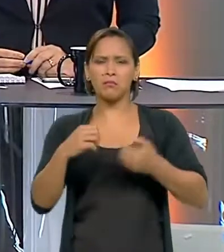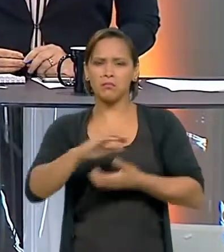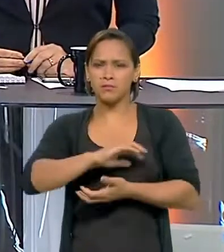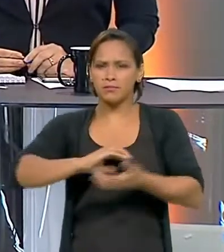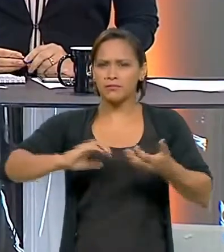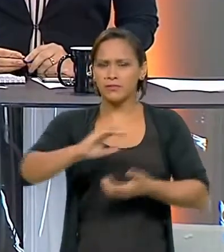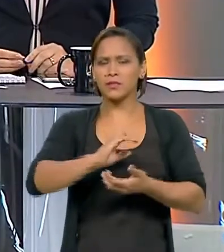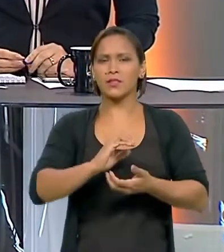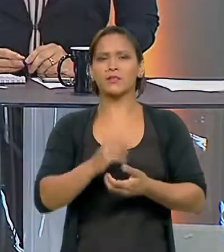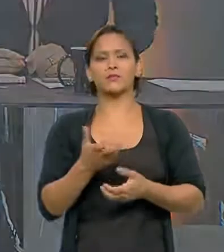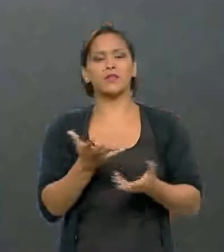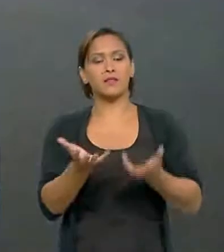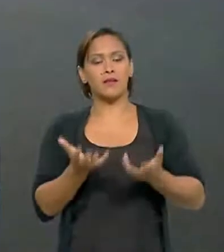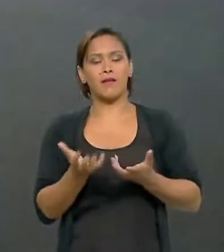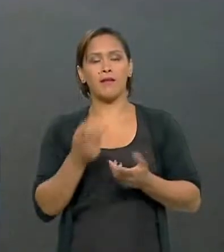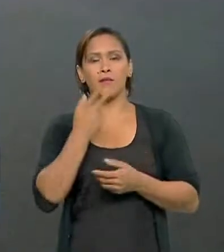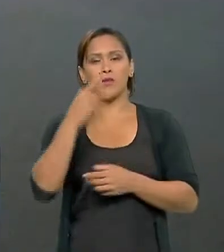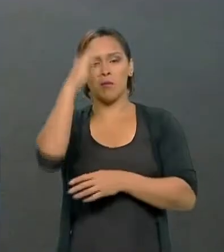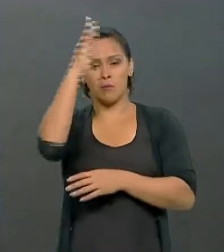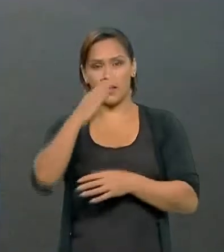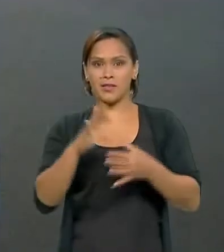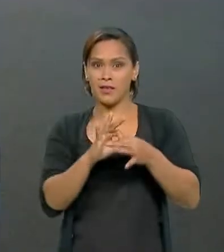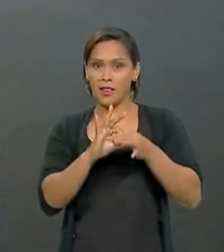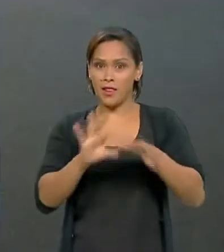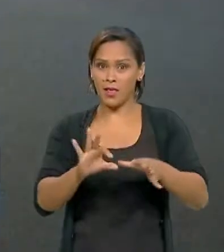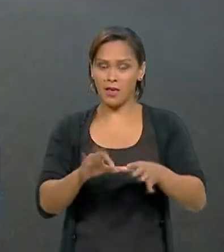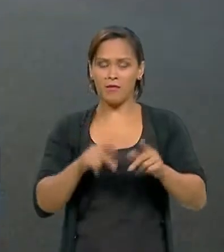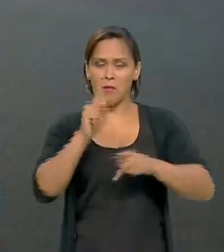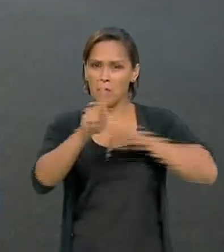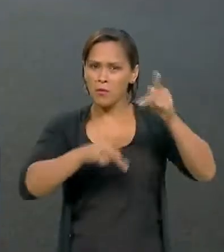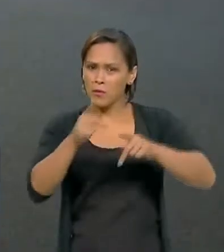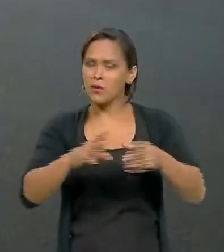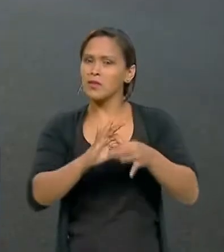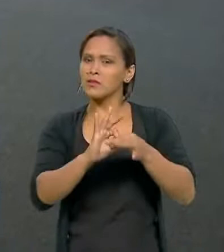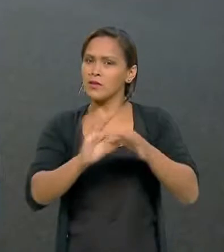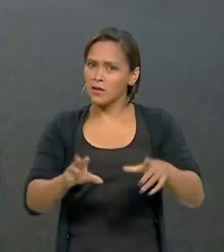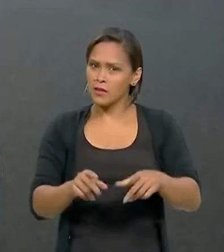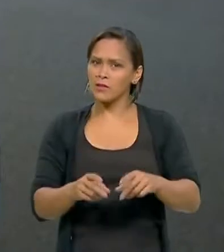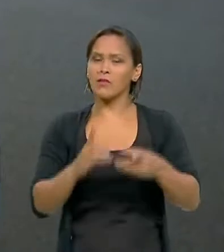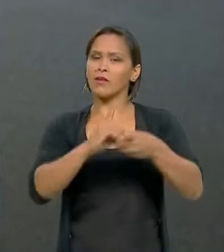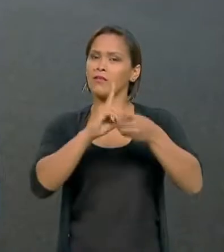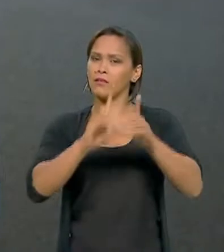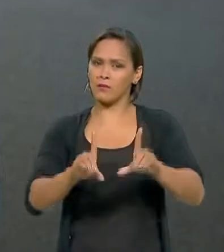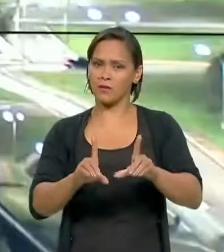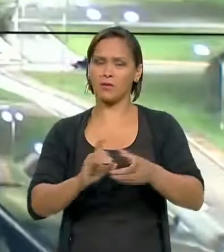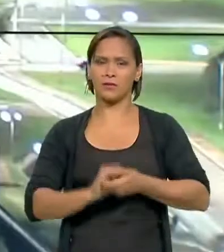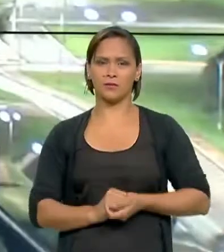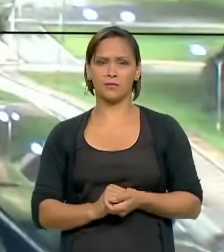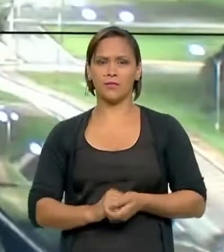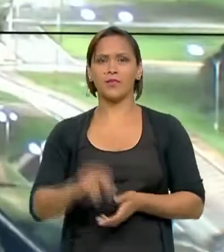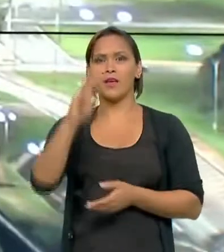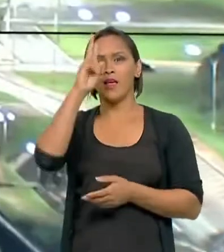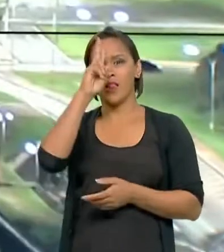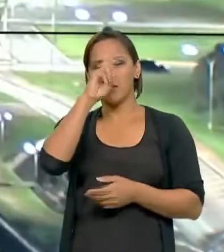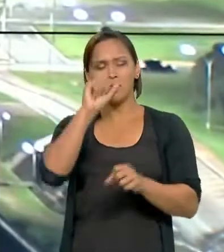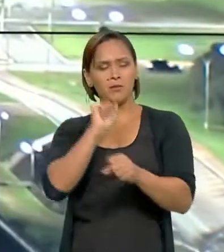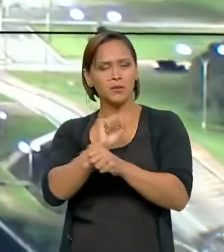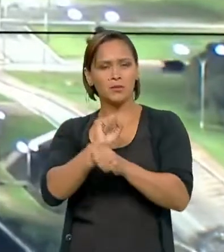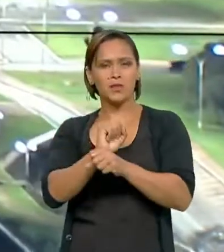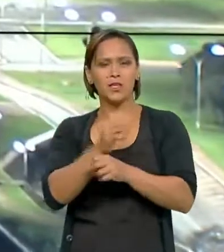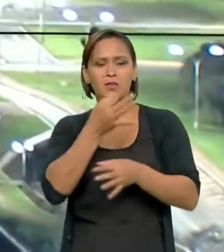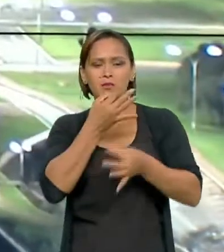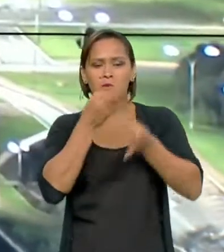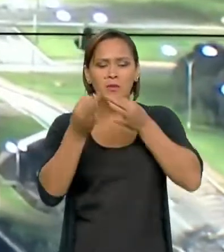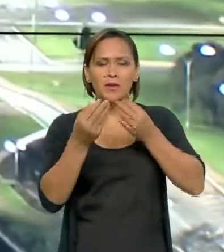que nós queremos um país livre, liberdade para a população e democrático. Lembre-se que estamos esperando a sua